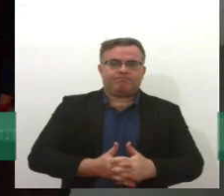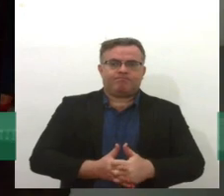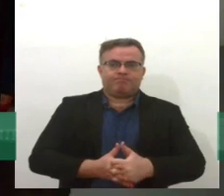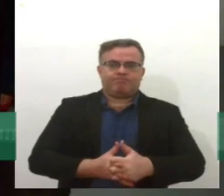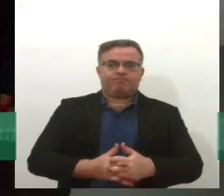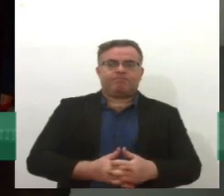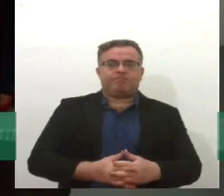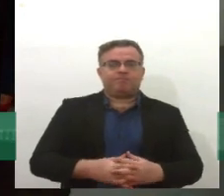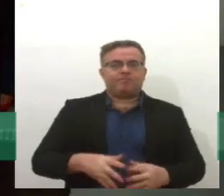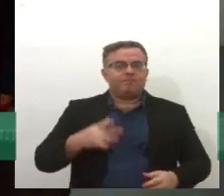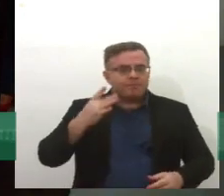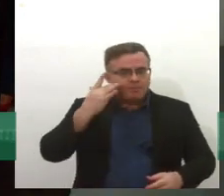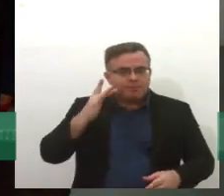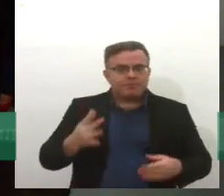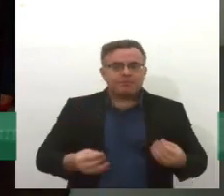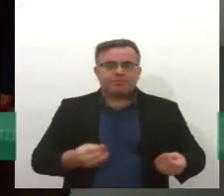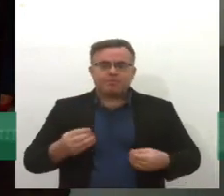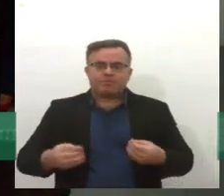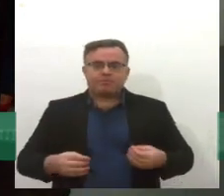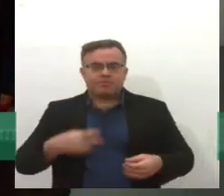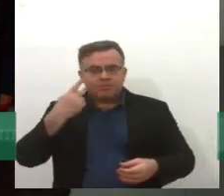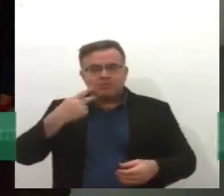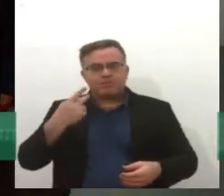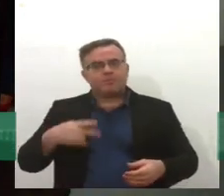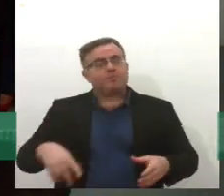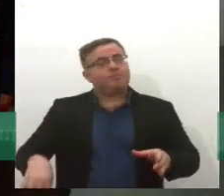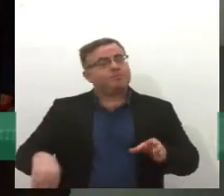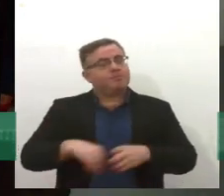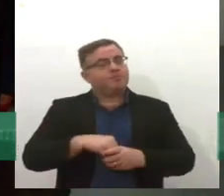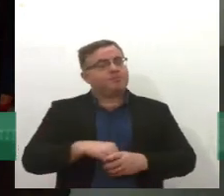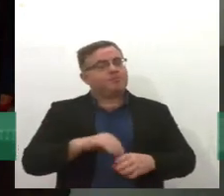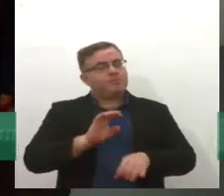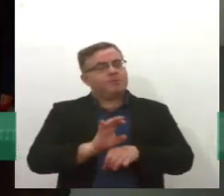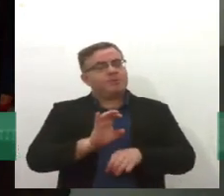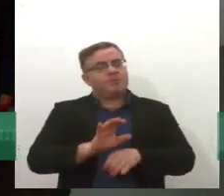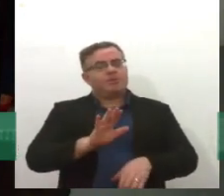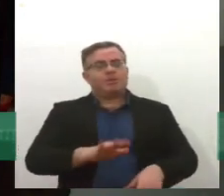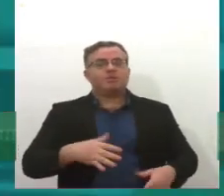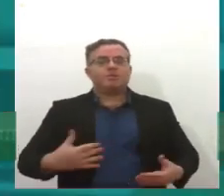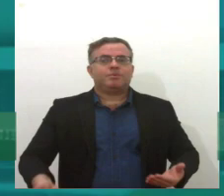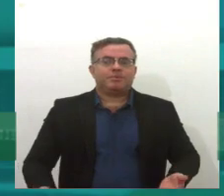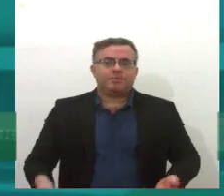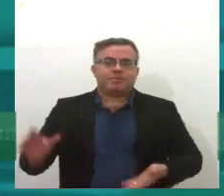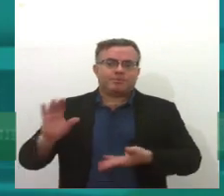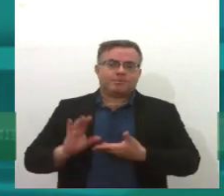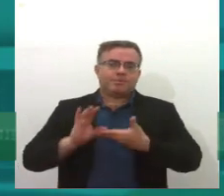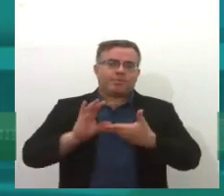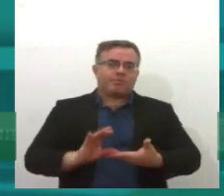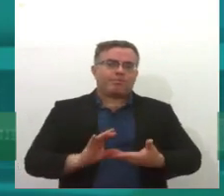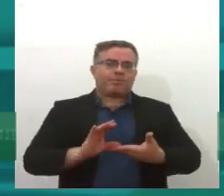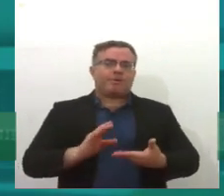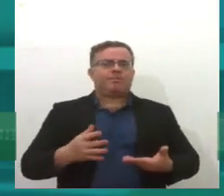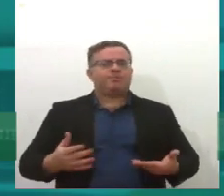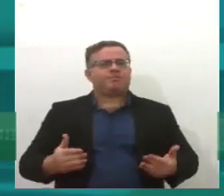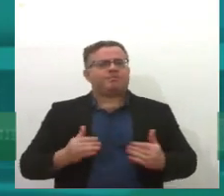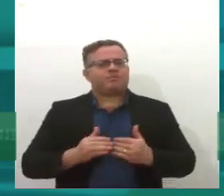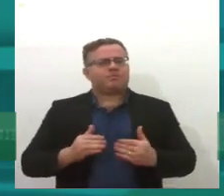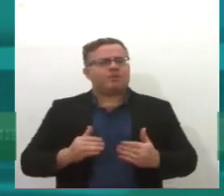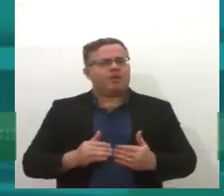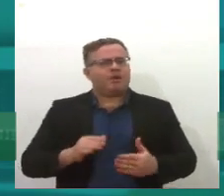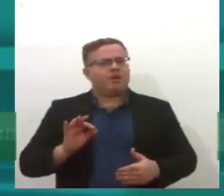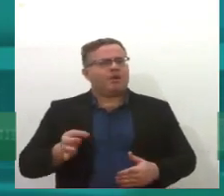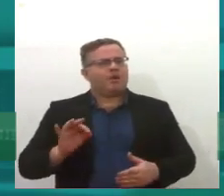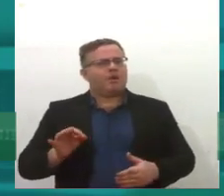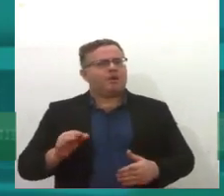Maíla, se isso não é uma política de Estado também. O subfinanciamento, eu fico me perguntando se isso não é uma política de Estado.